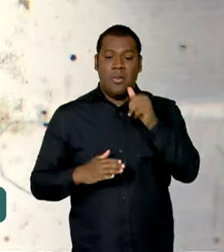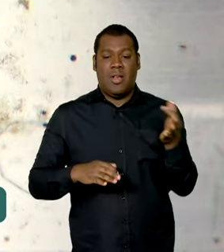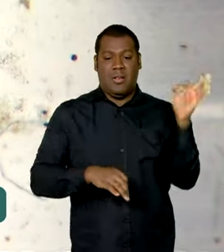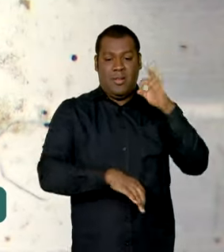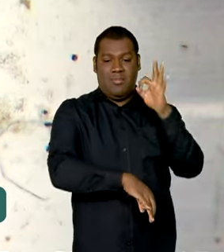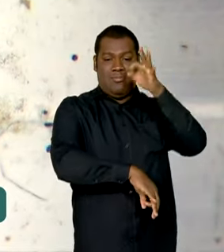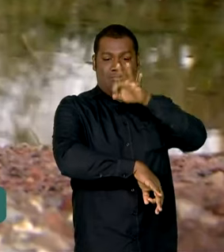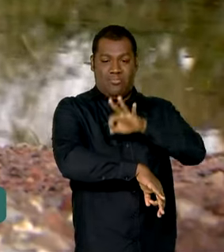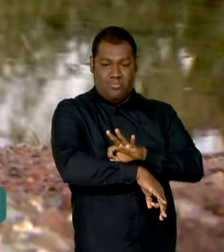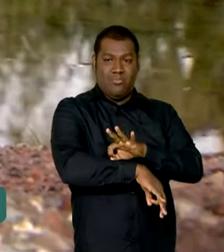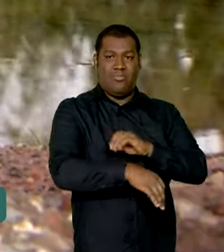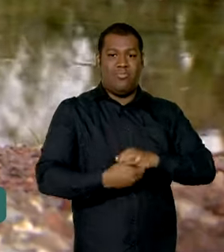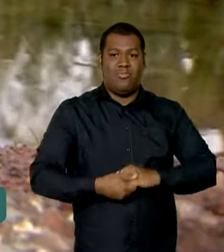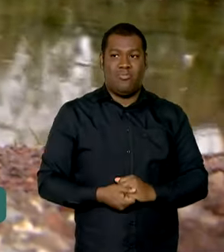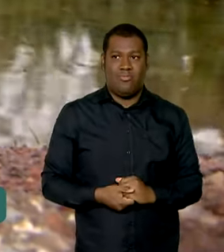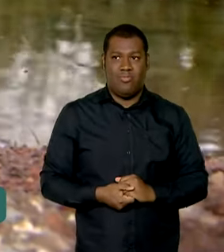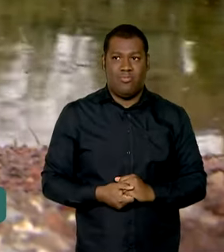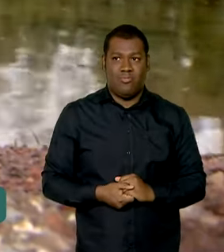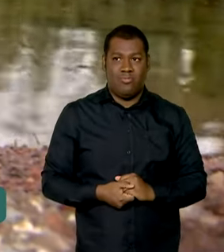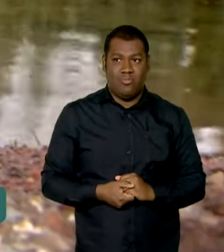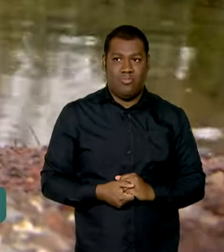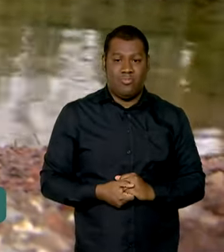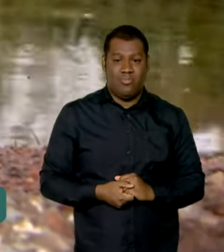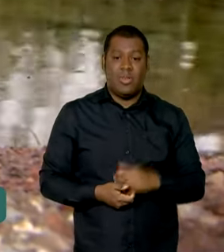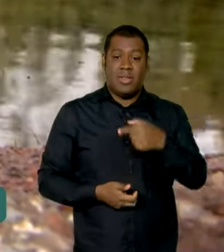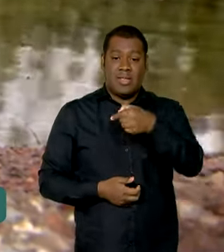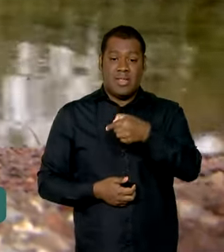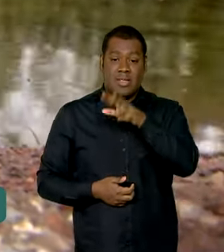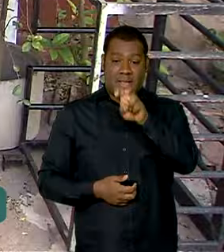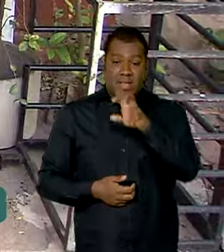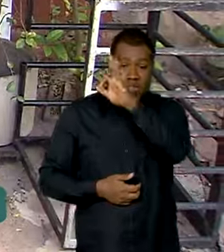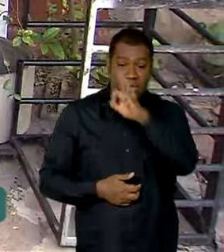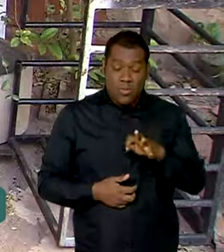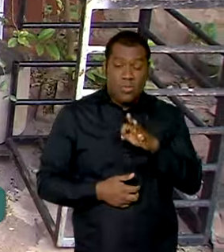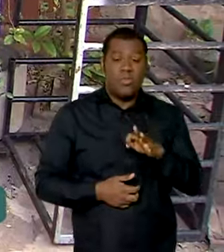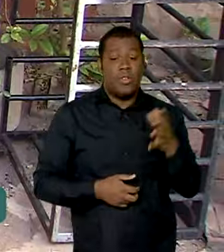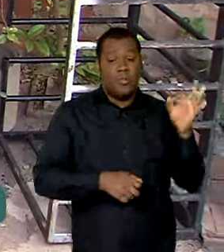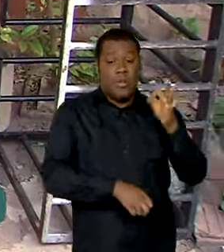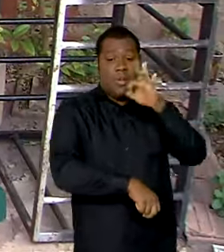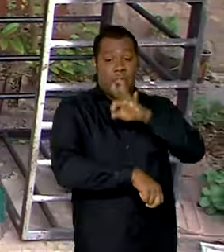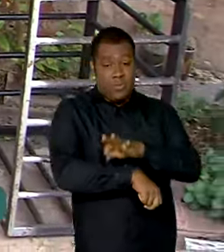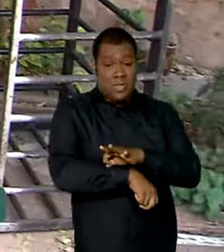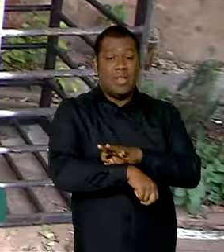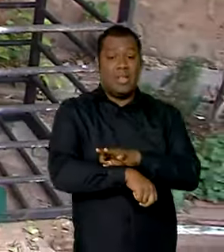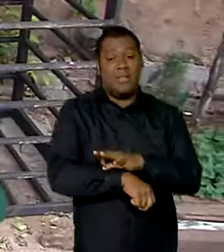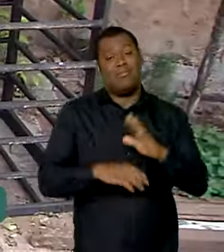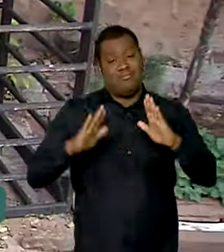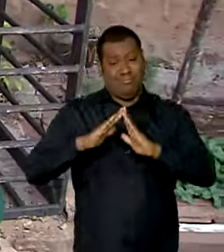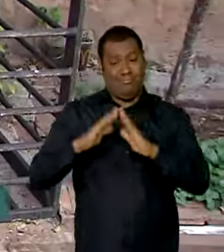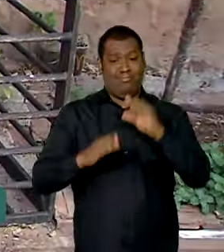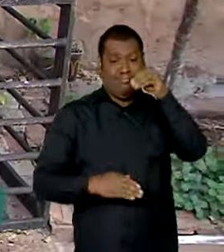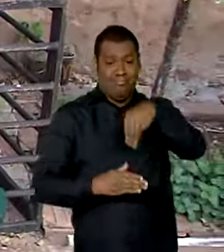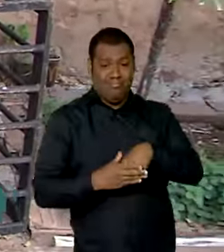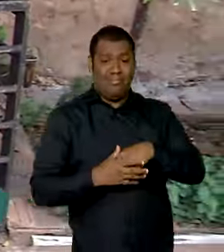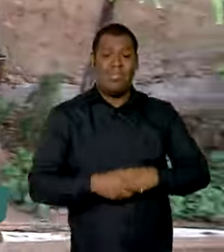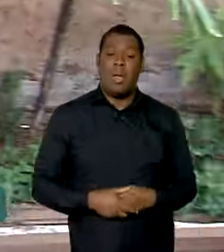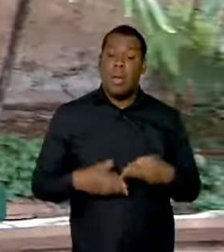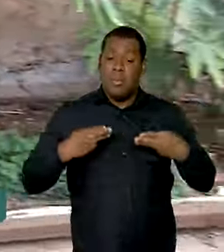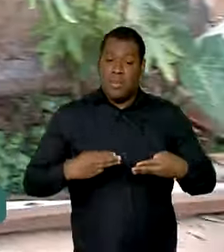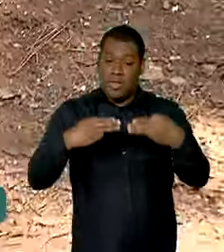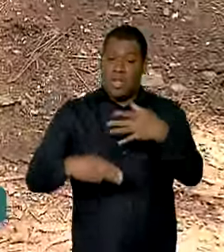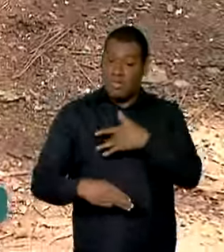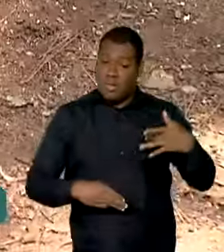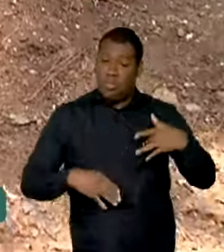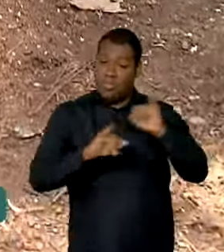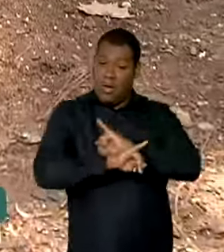Aedes aegypti. 75% dos focos do mosquito estão nos domicílios, segundo o Ministério da